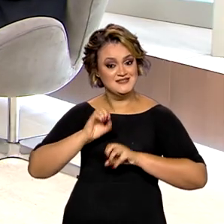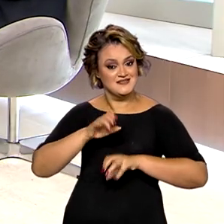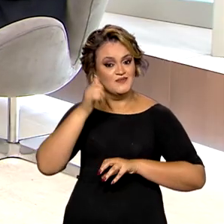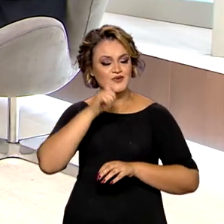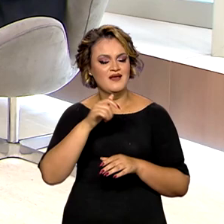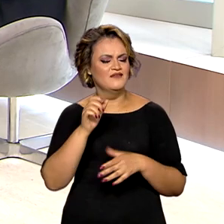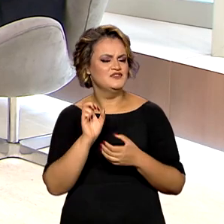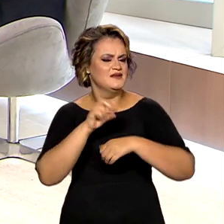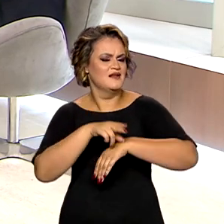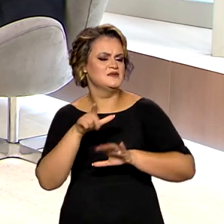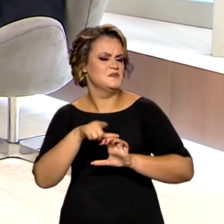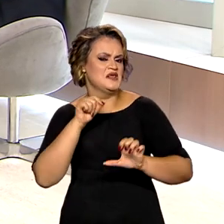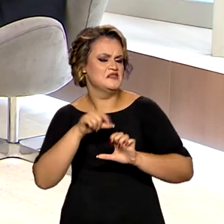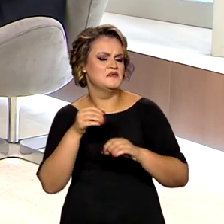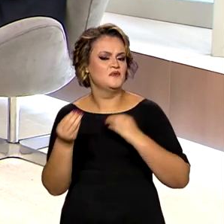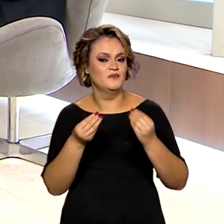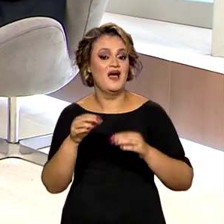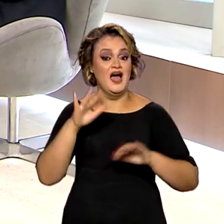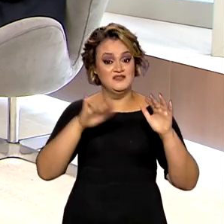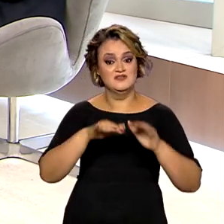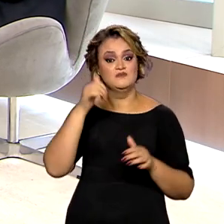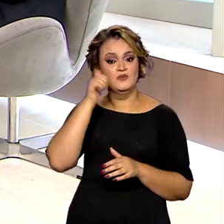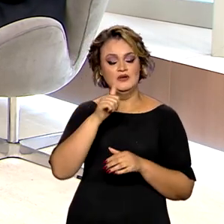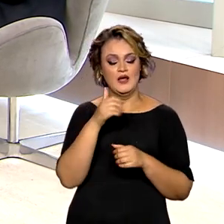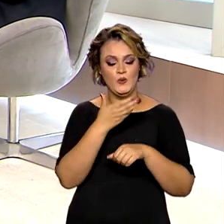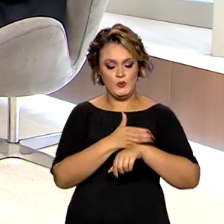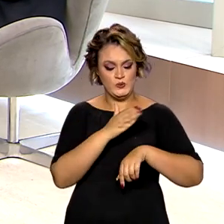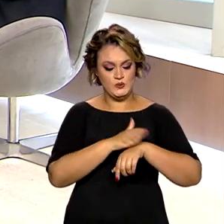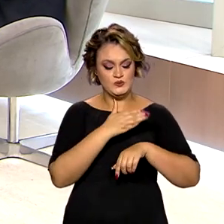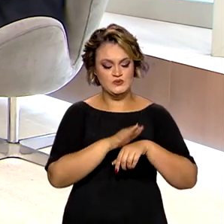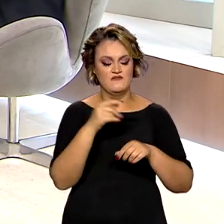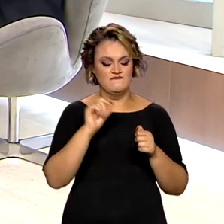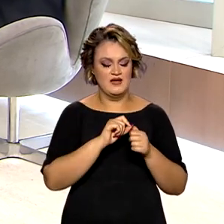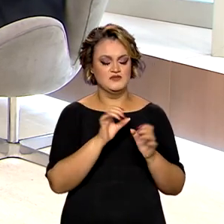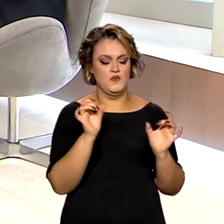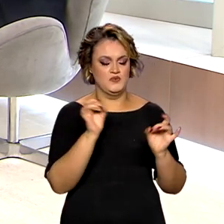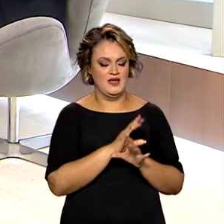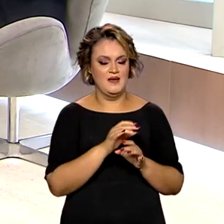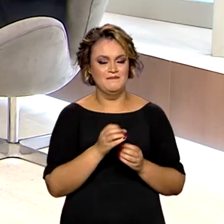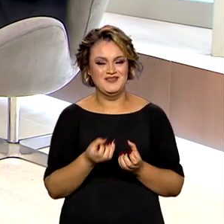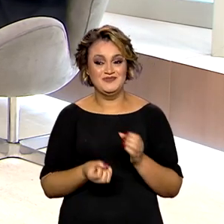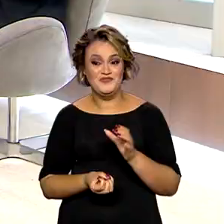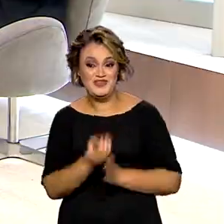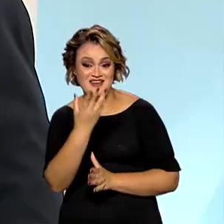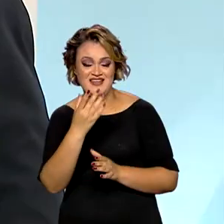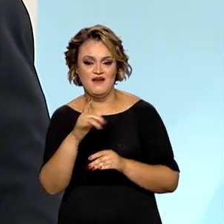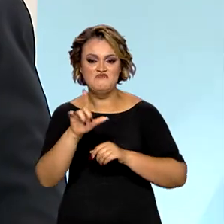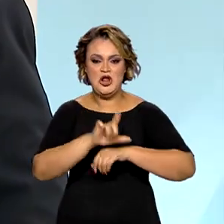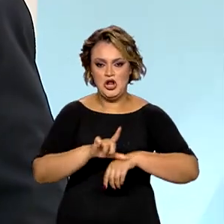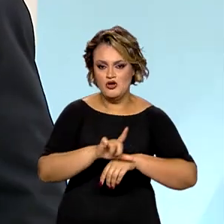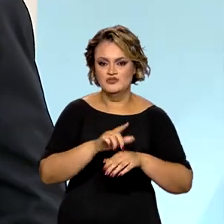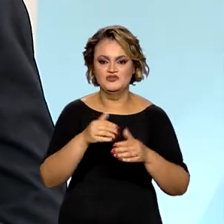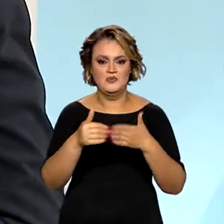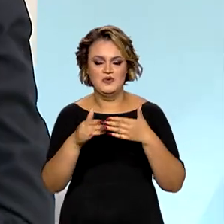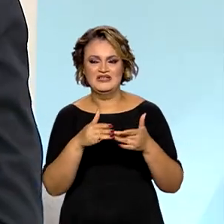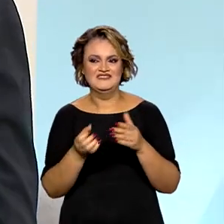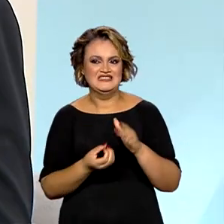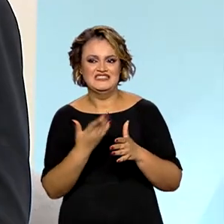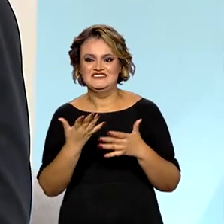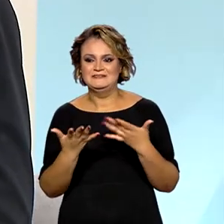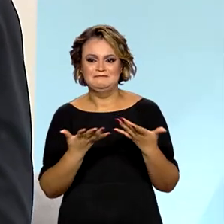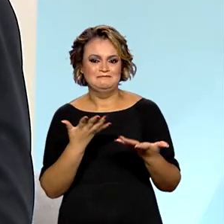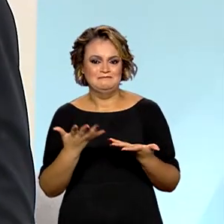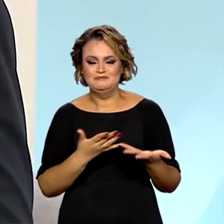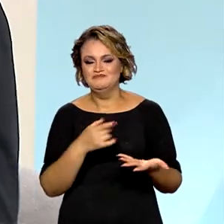a empreender. Às vezes nós temos mulheres que são capacitadas e na hora delas abrirem um negócio elas não têm ainda as habilidades